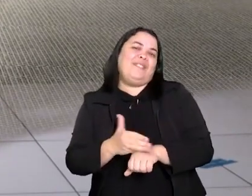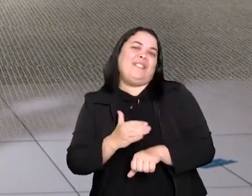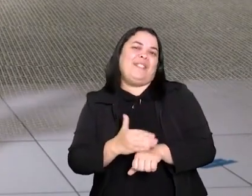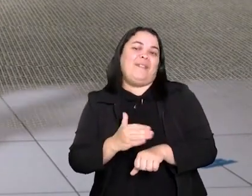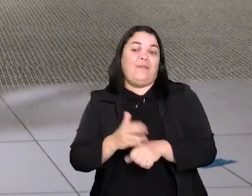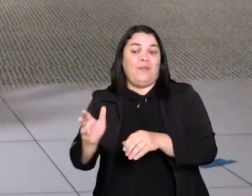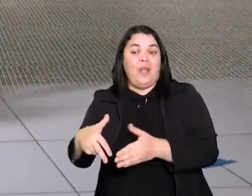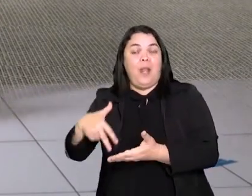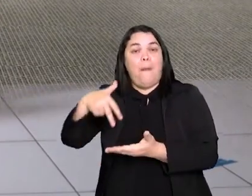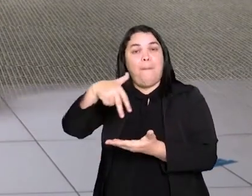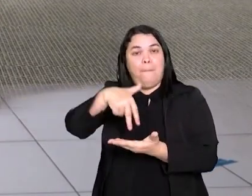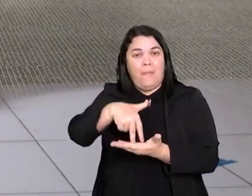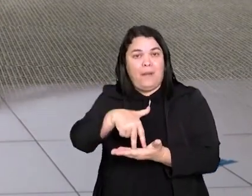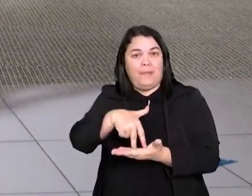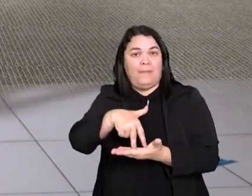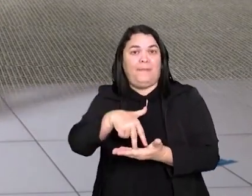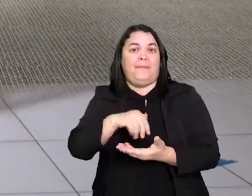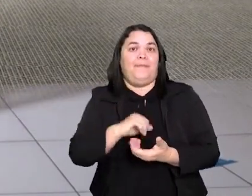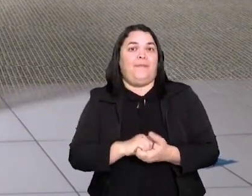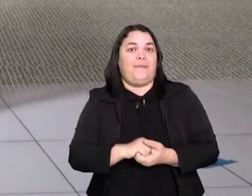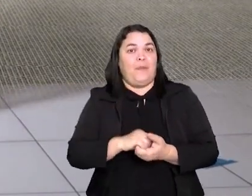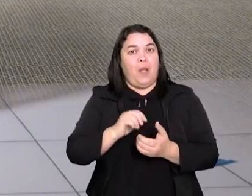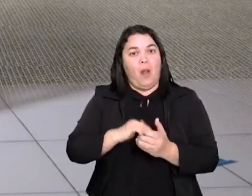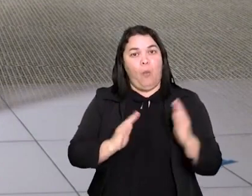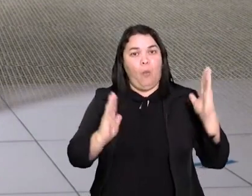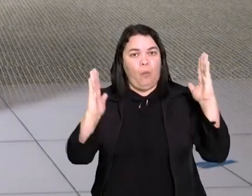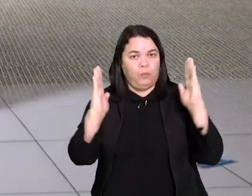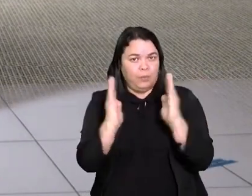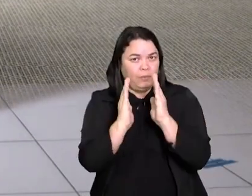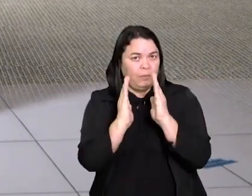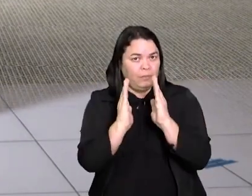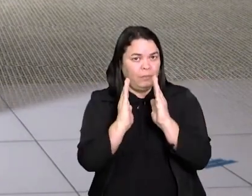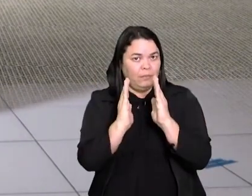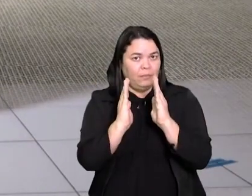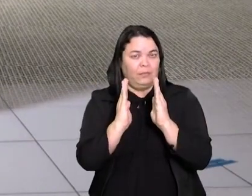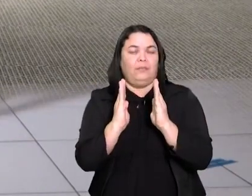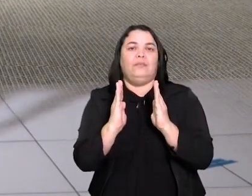Vou deixar ele em pé de frente para mim